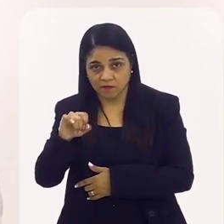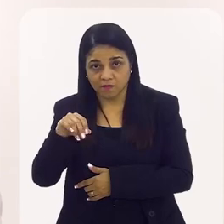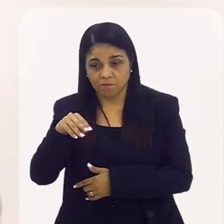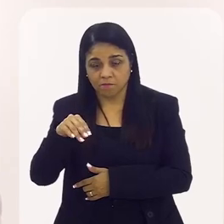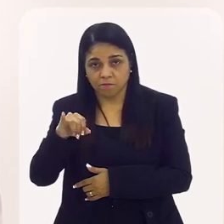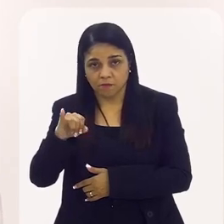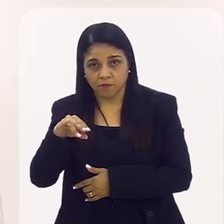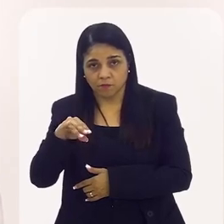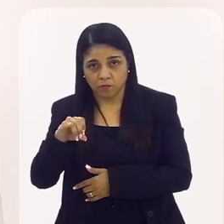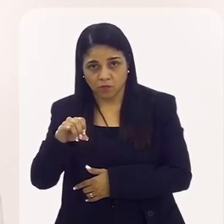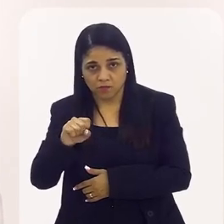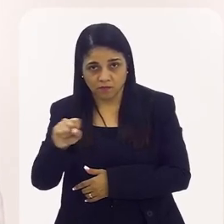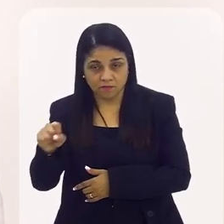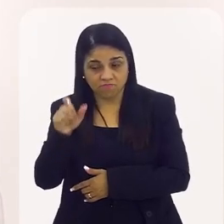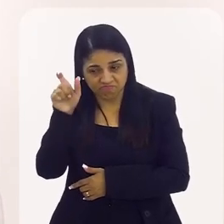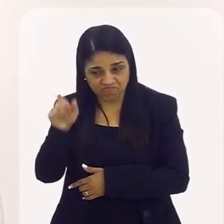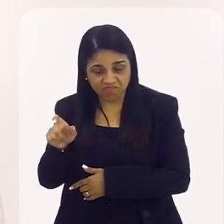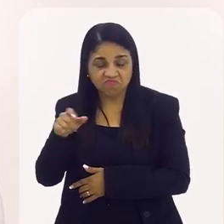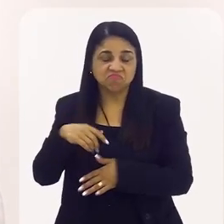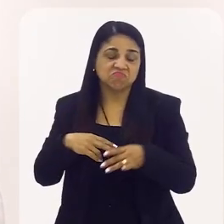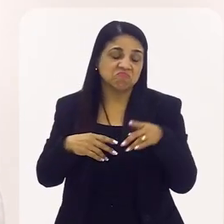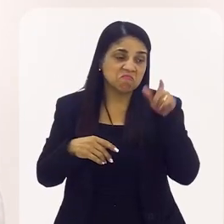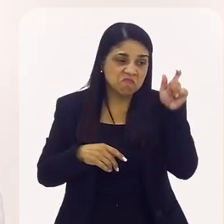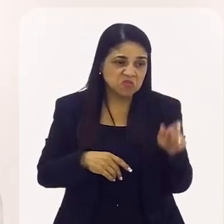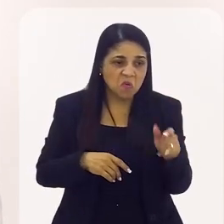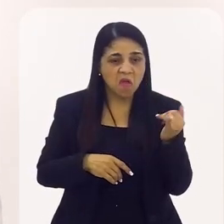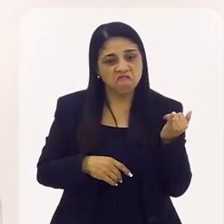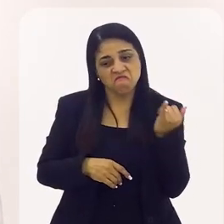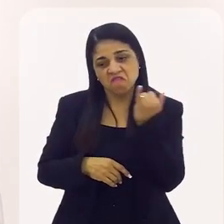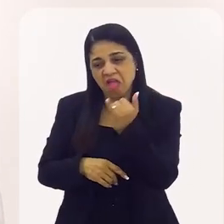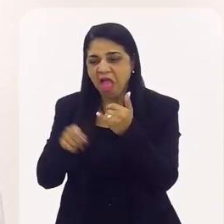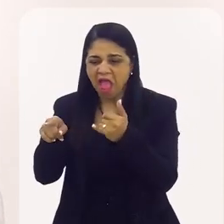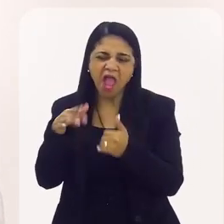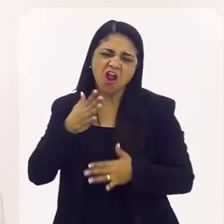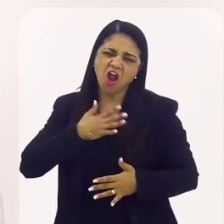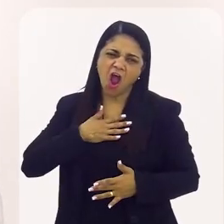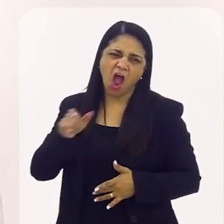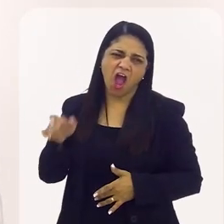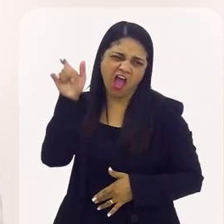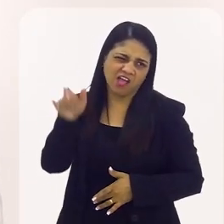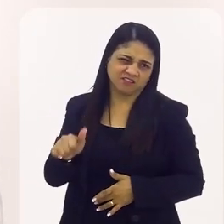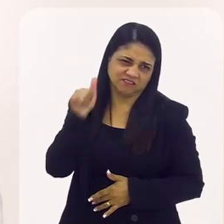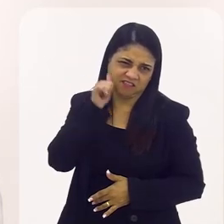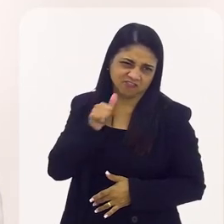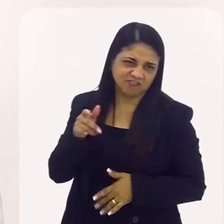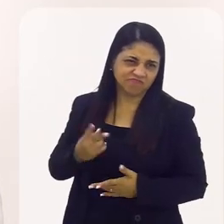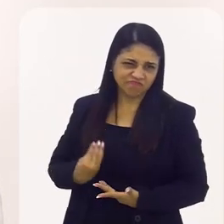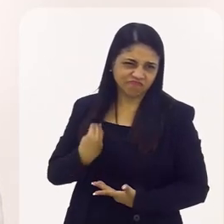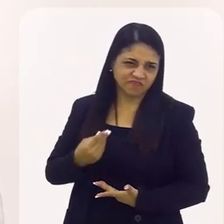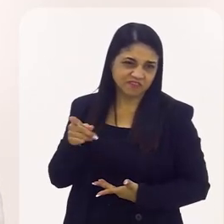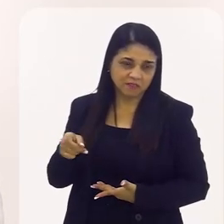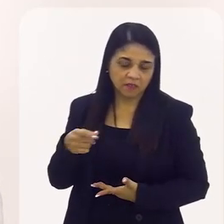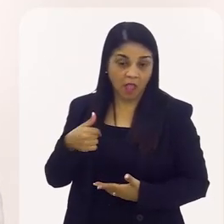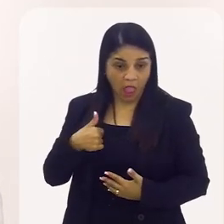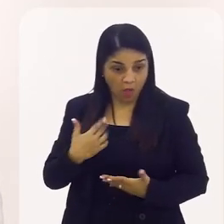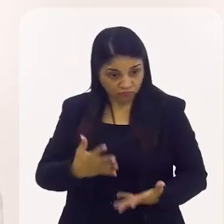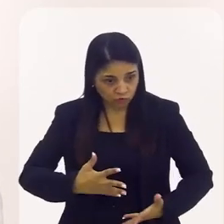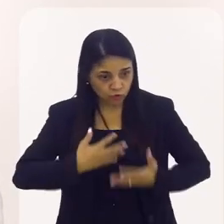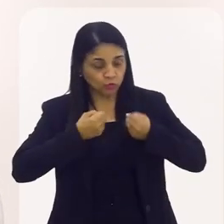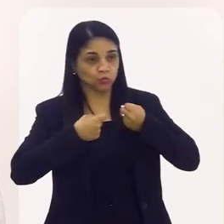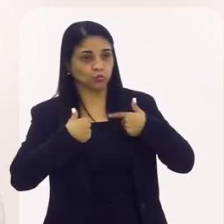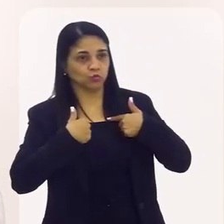as pessoas que dizem que elas estão lá porque querem, porque gostam. Eu tomei um susto